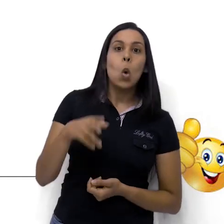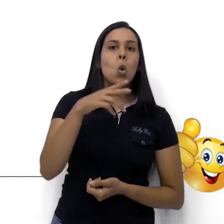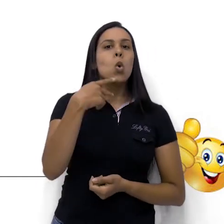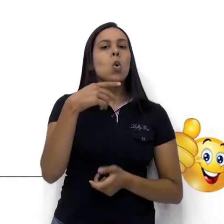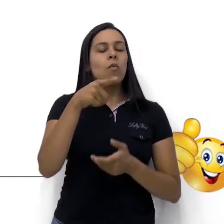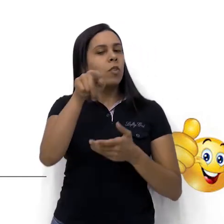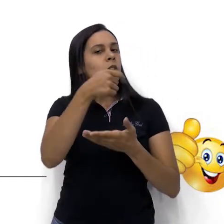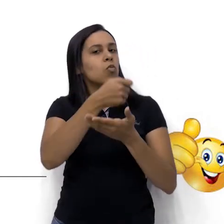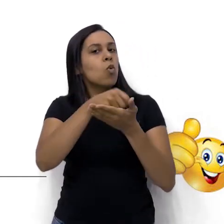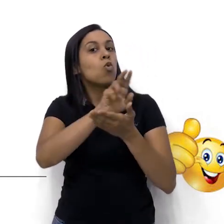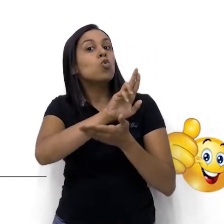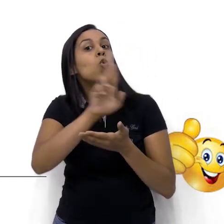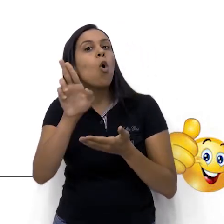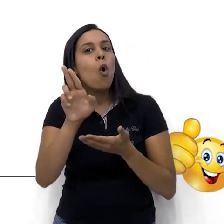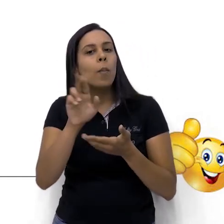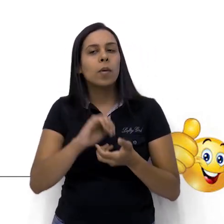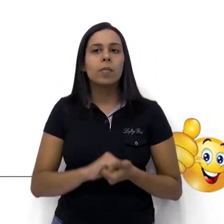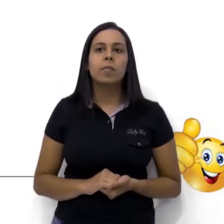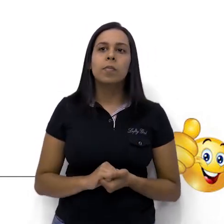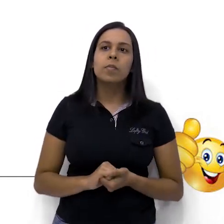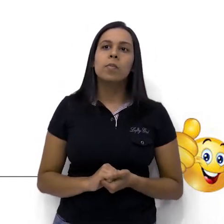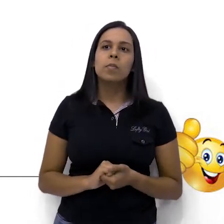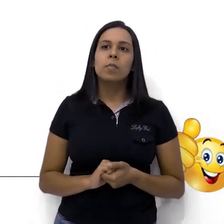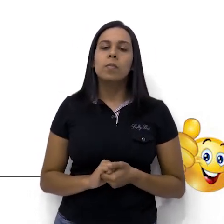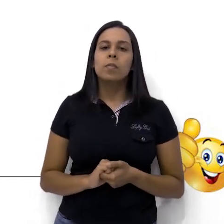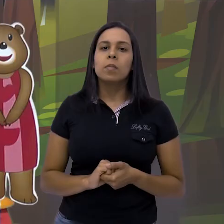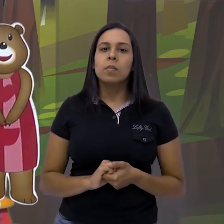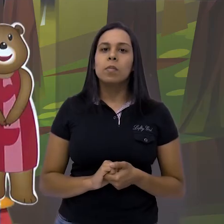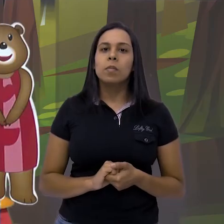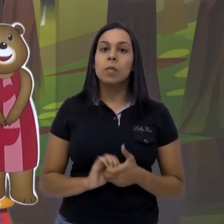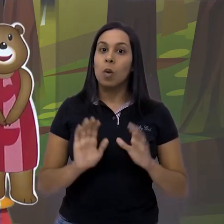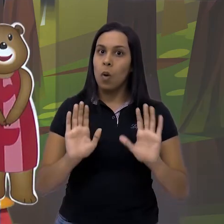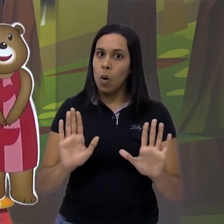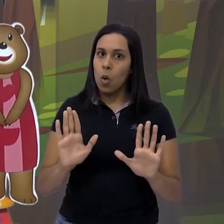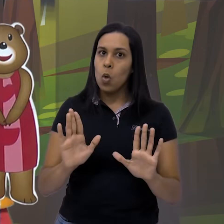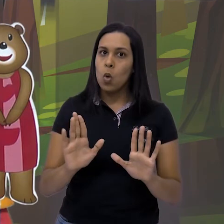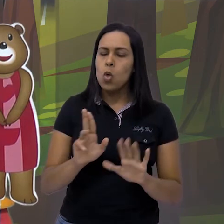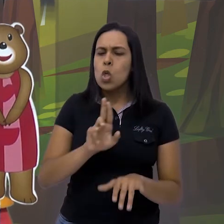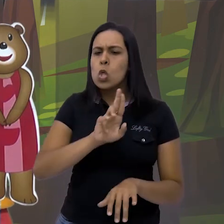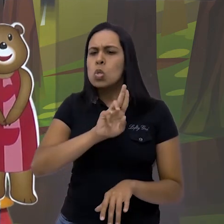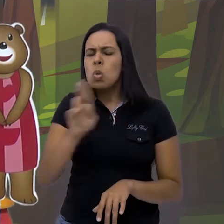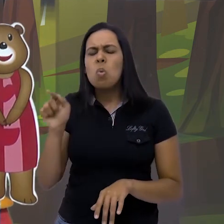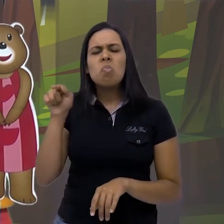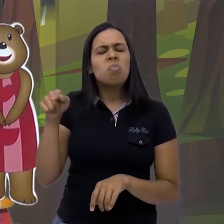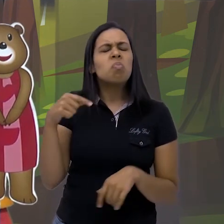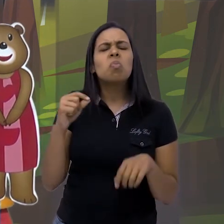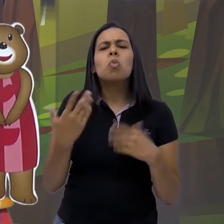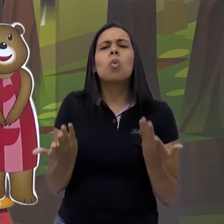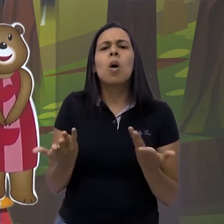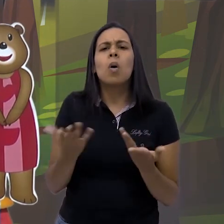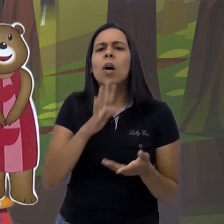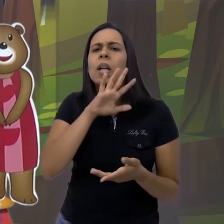jeito que você sabe. Então, preste atenção. Fala aí o nome desse animal.